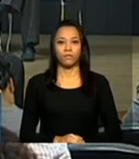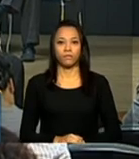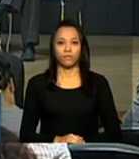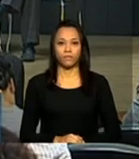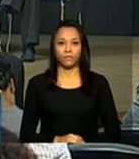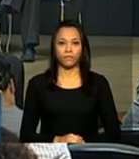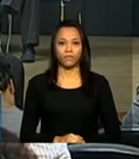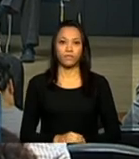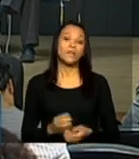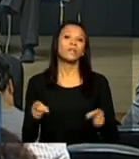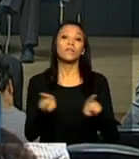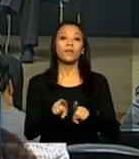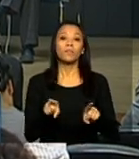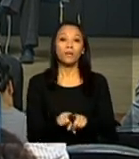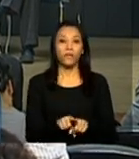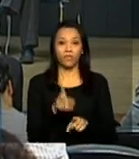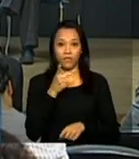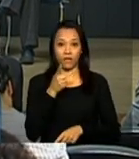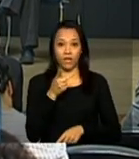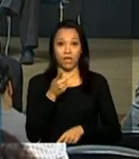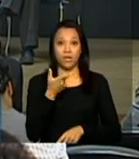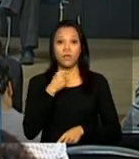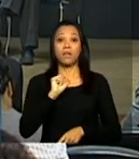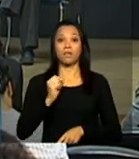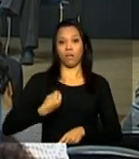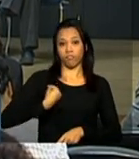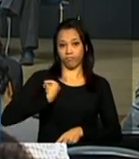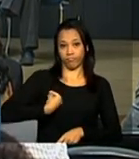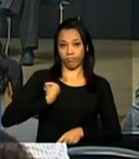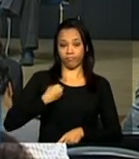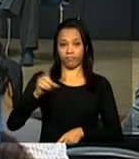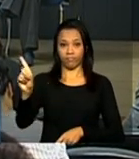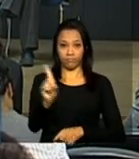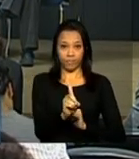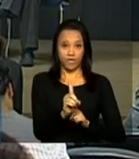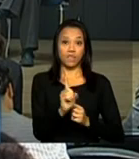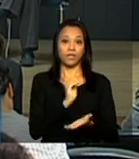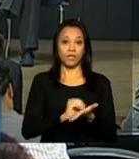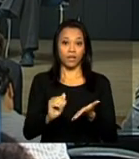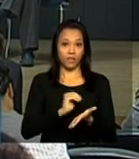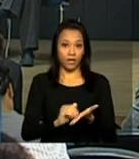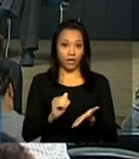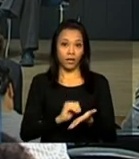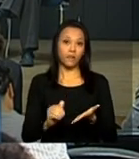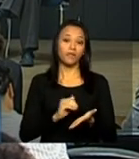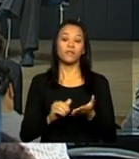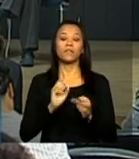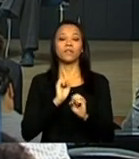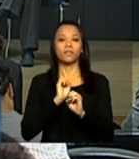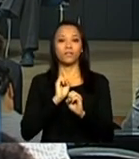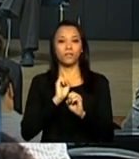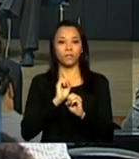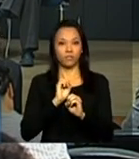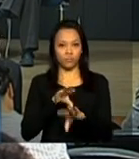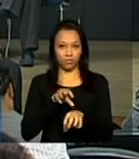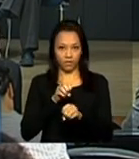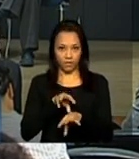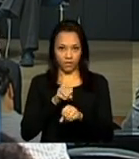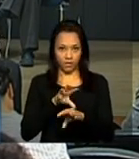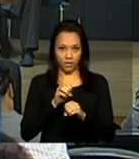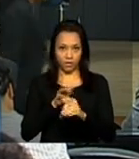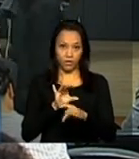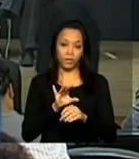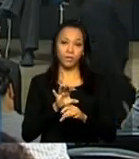Registramos também a presença da secretária de Educação, continuada do